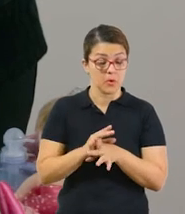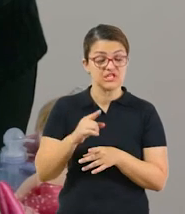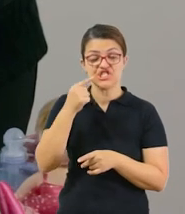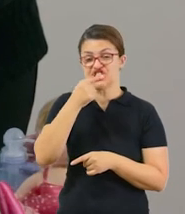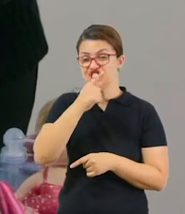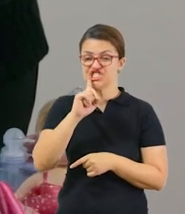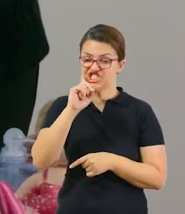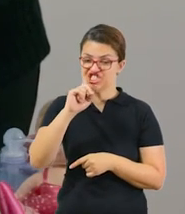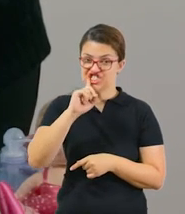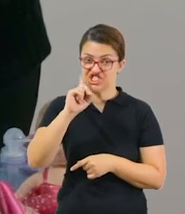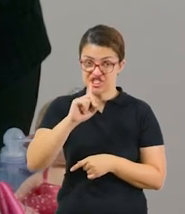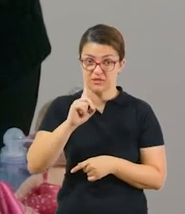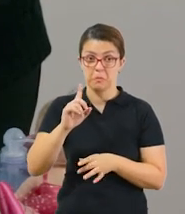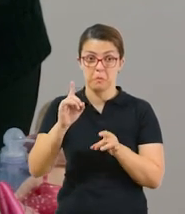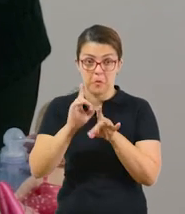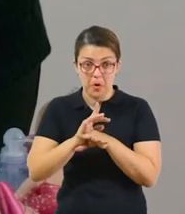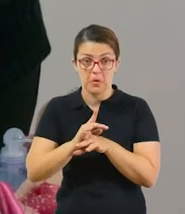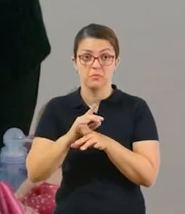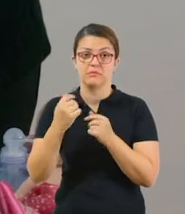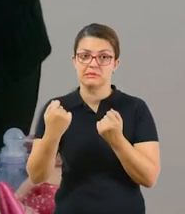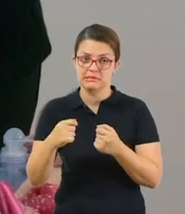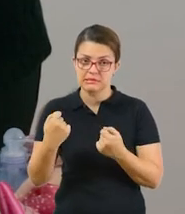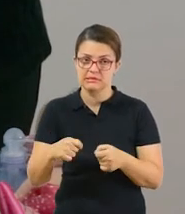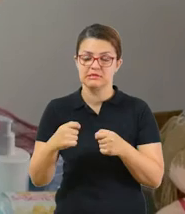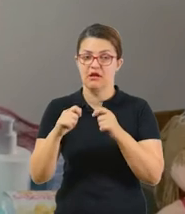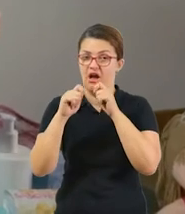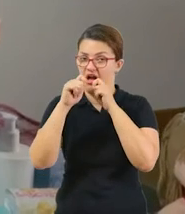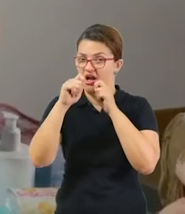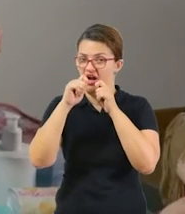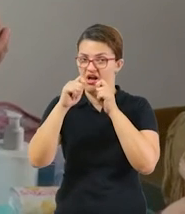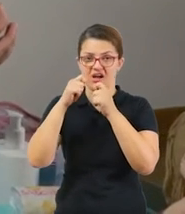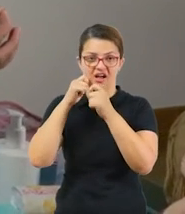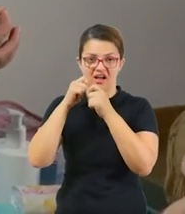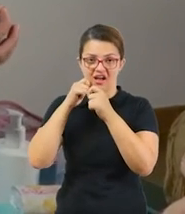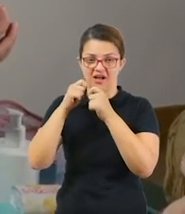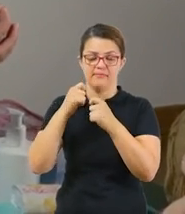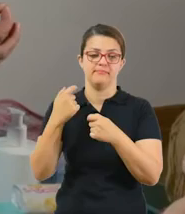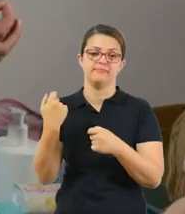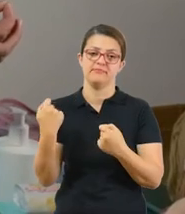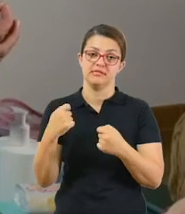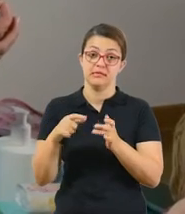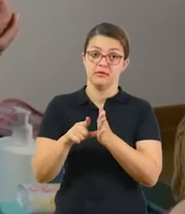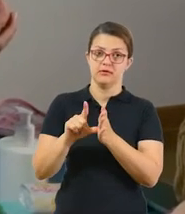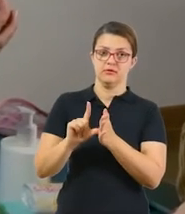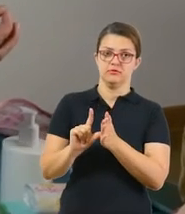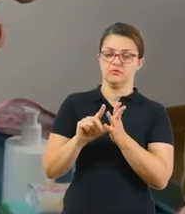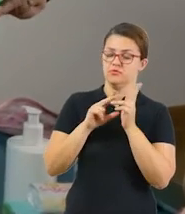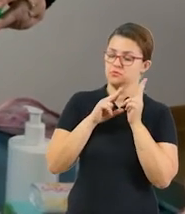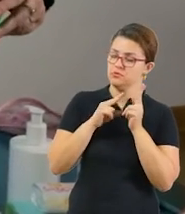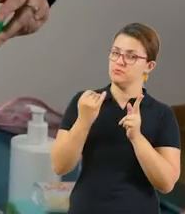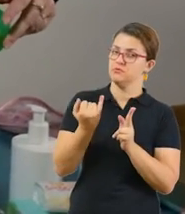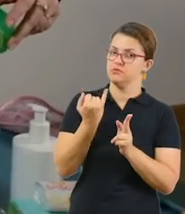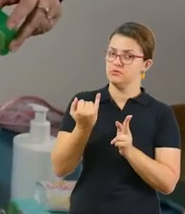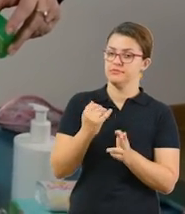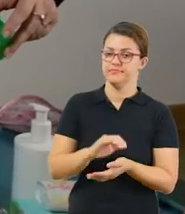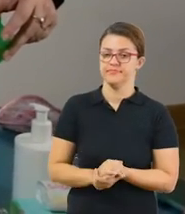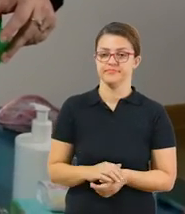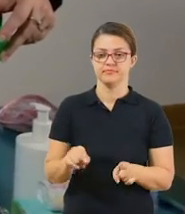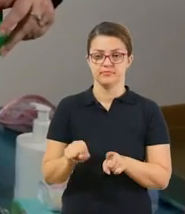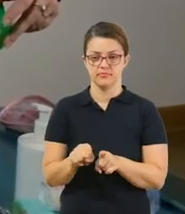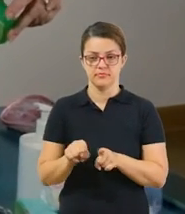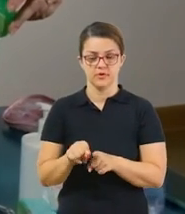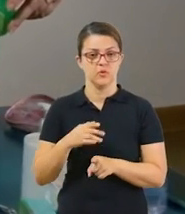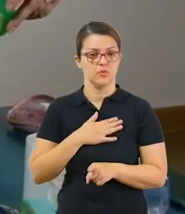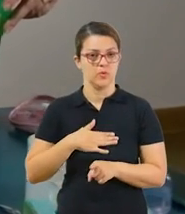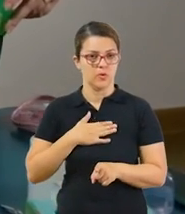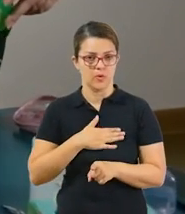dental. O fio dental é muito importante, principalmente antes de dormir. Tá bom? Quem